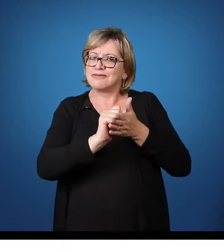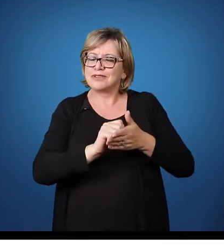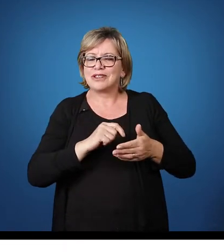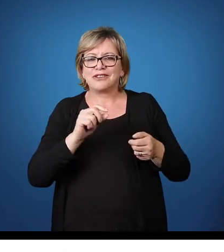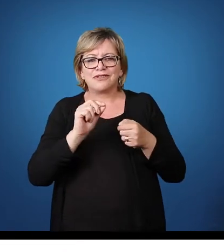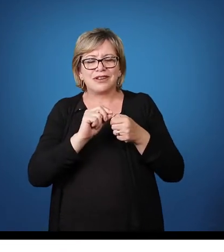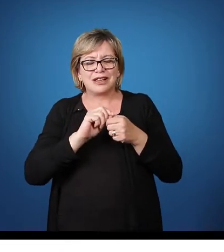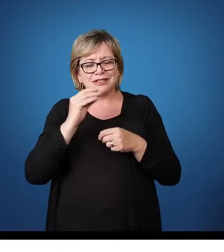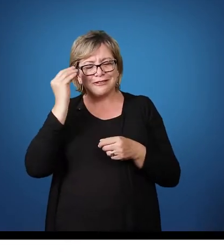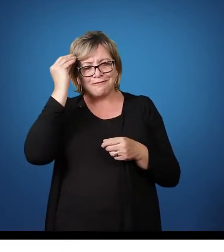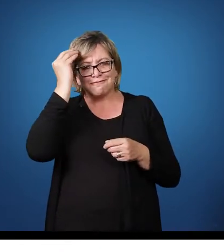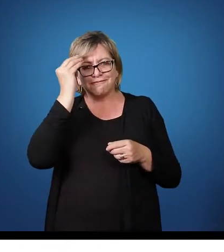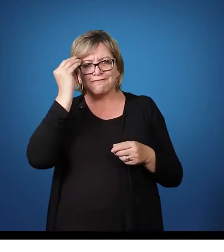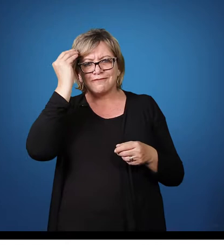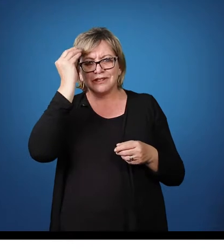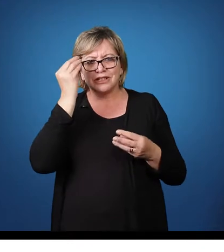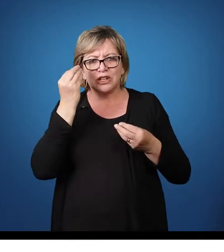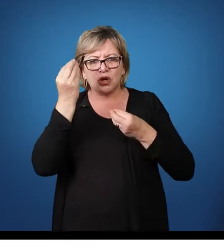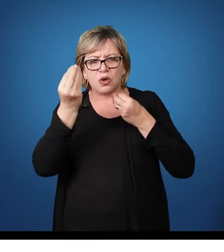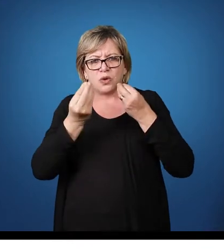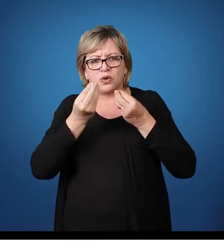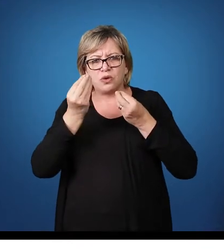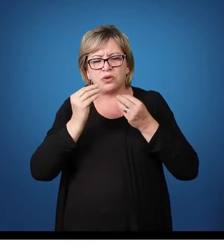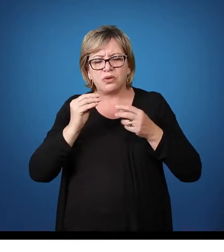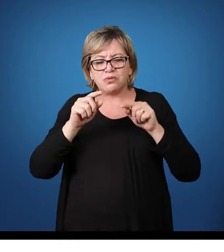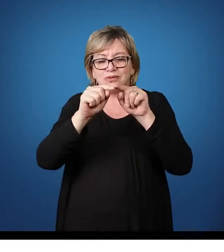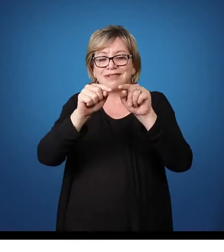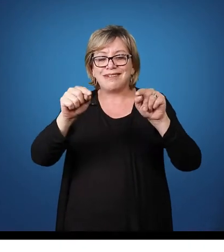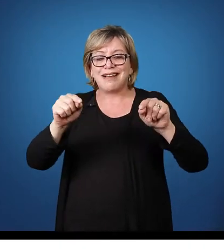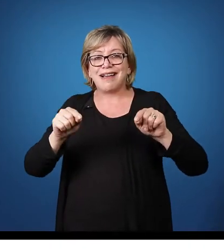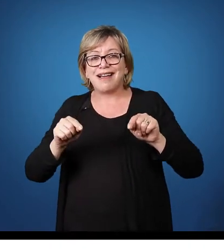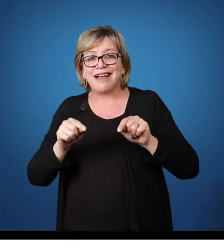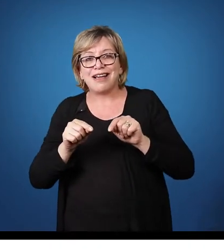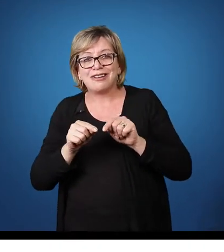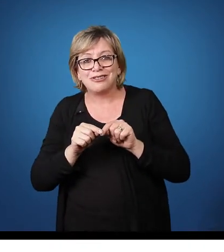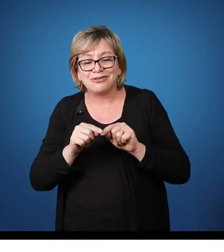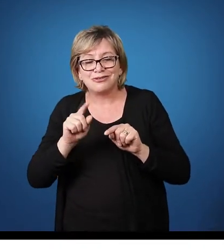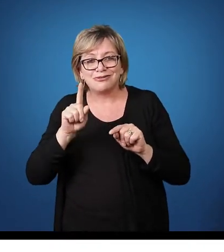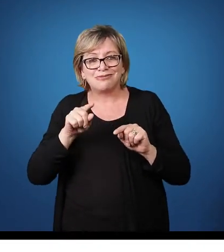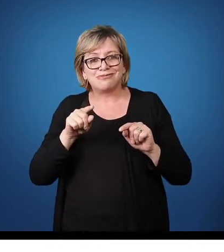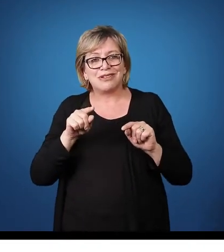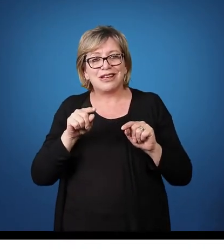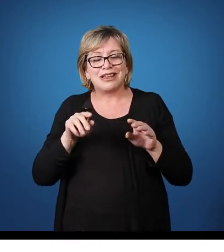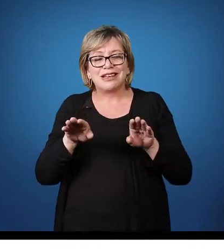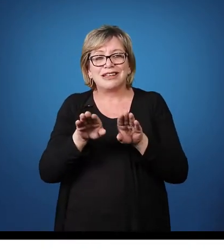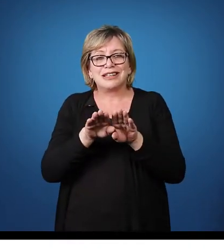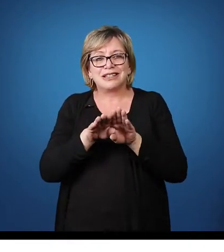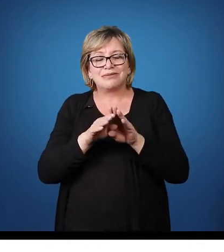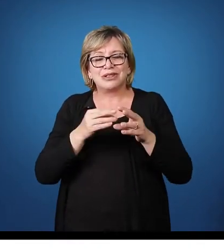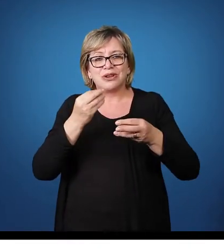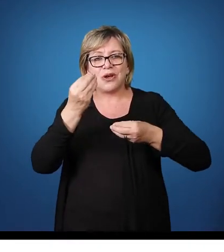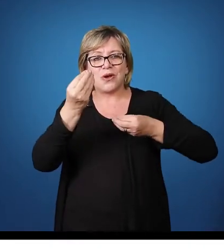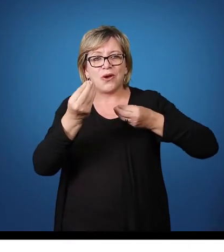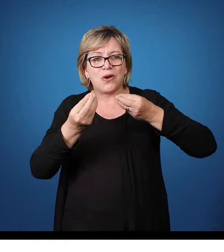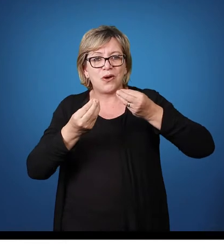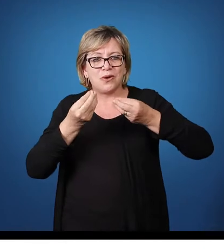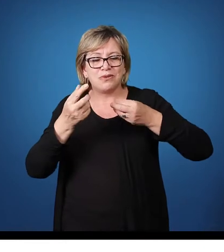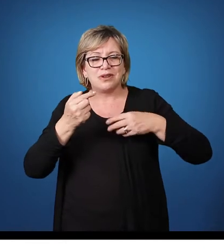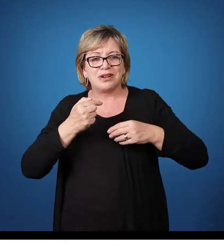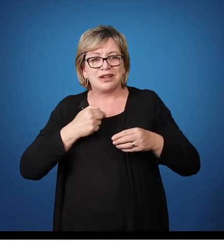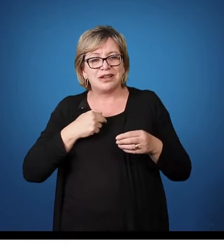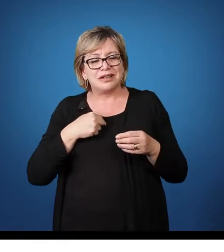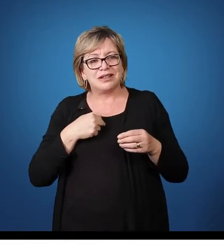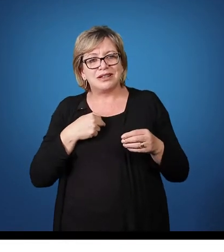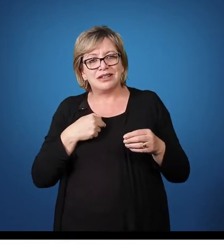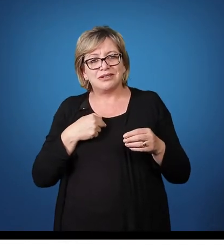refletir como que está a turma em si e como, e que forma com que eu também